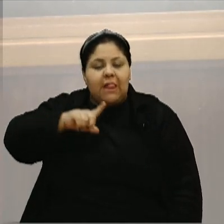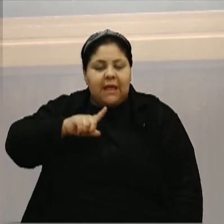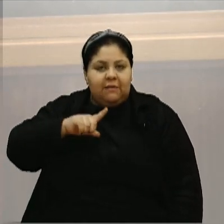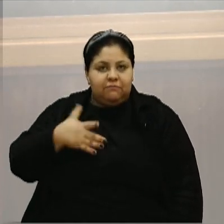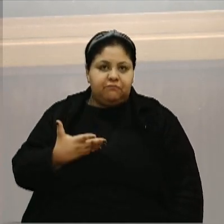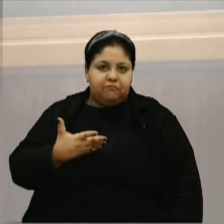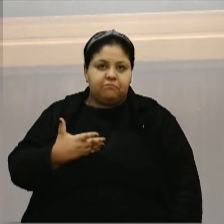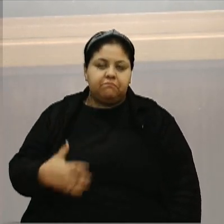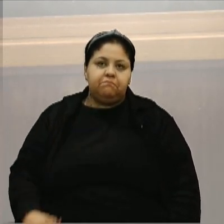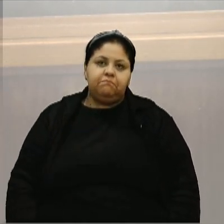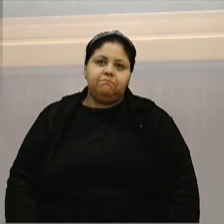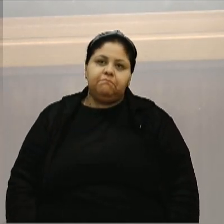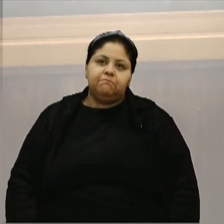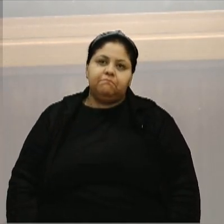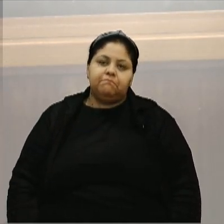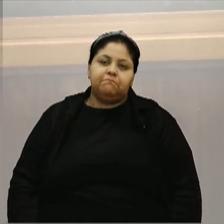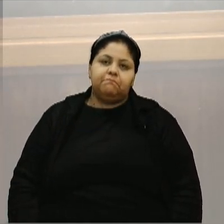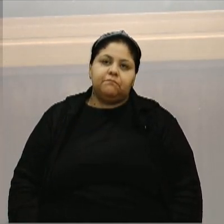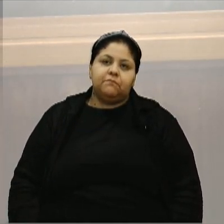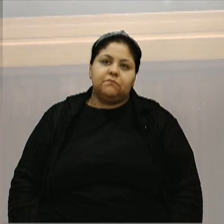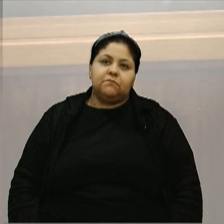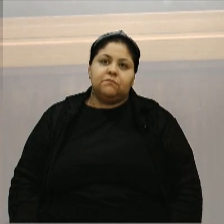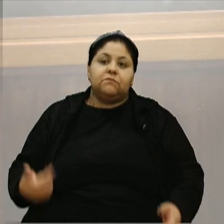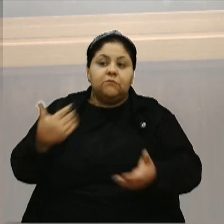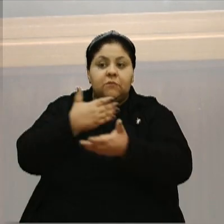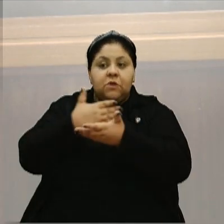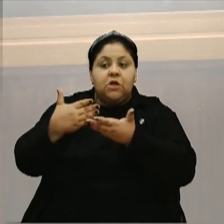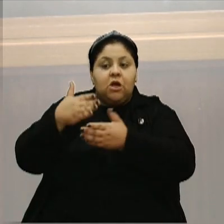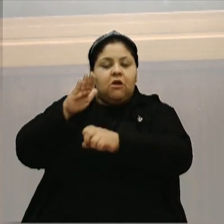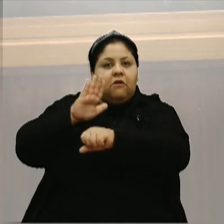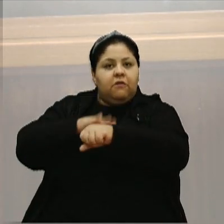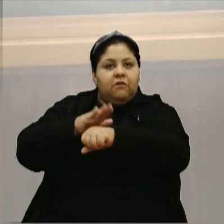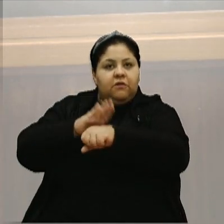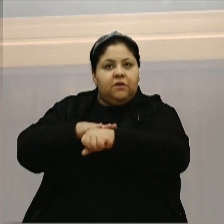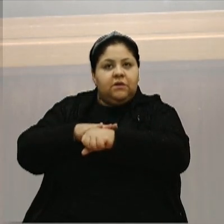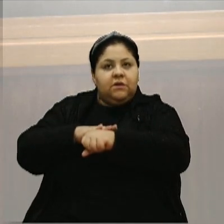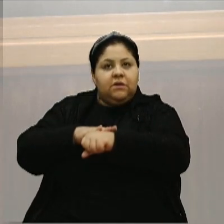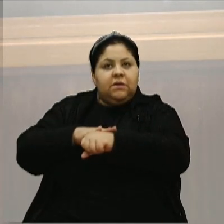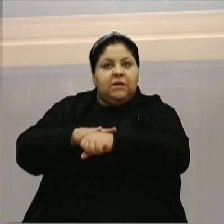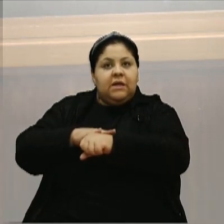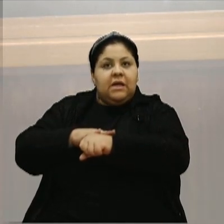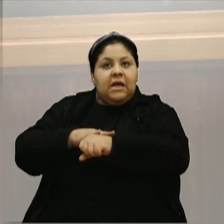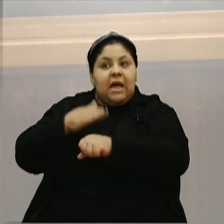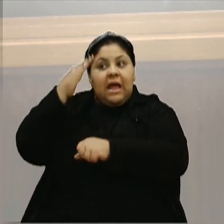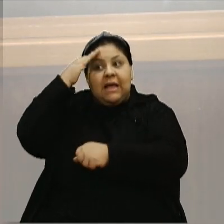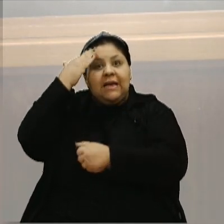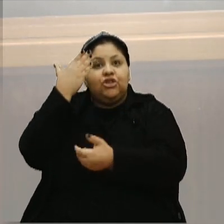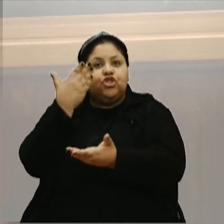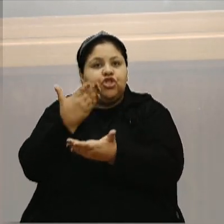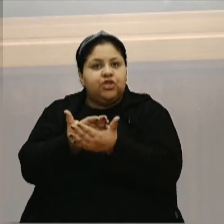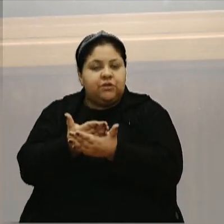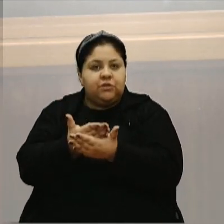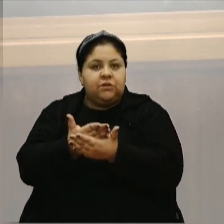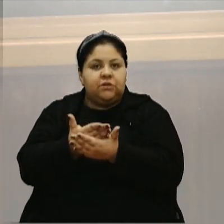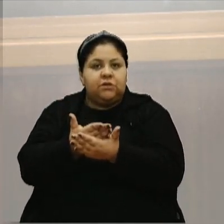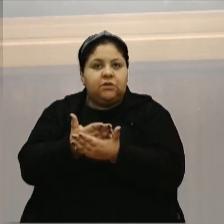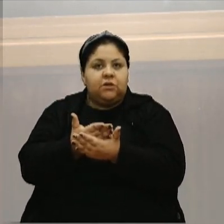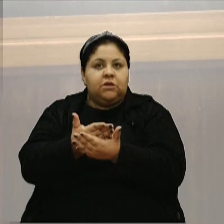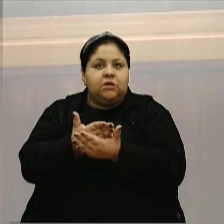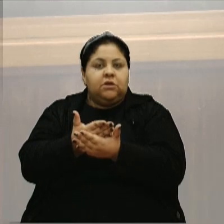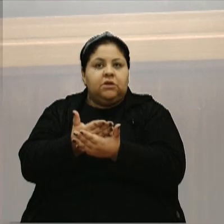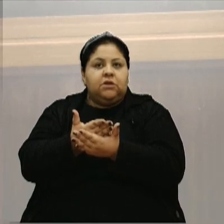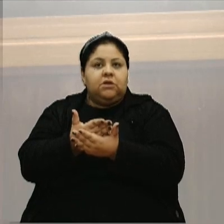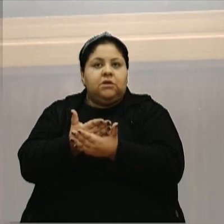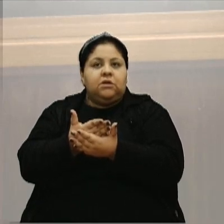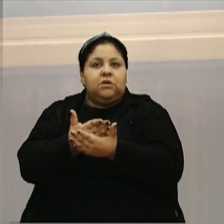é justamente esse. De que, a partir do momento que a gente aposta e vai lá e coloca